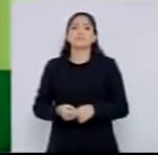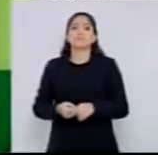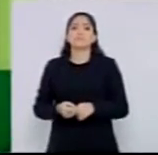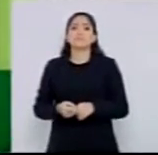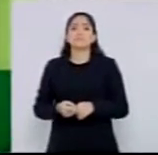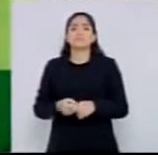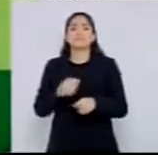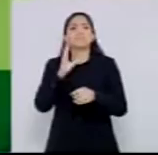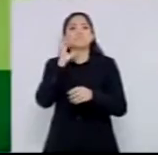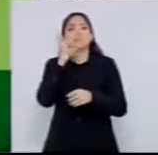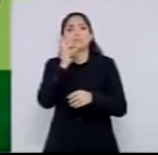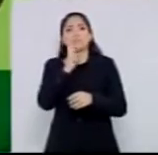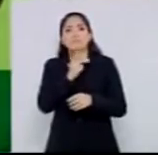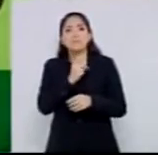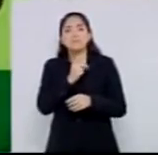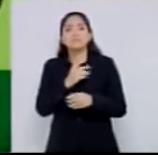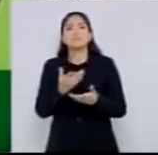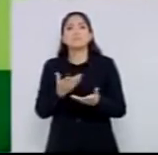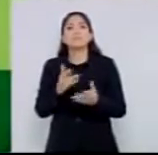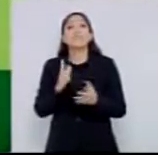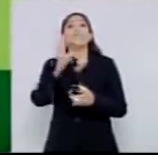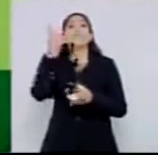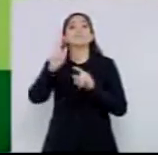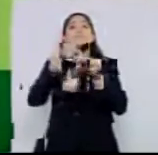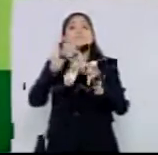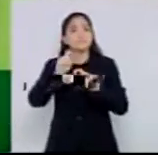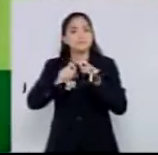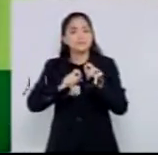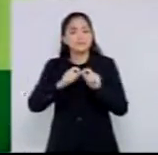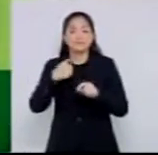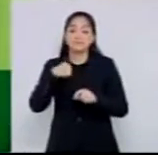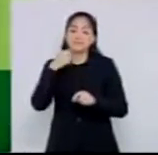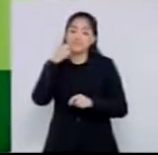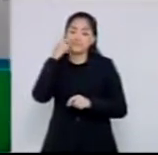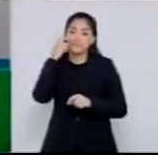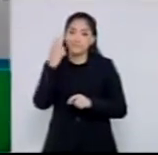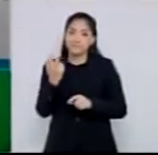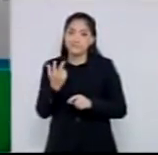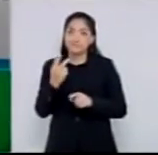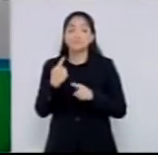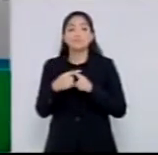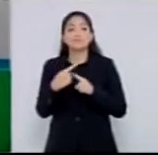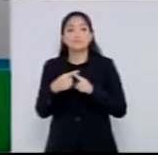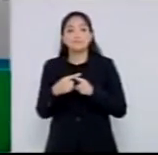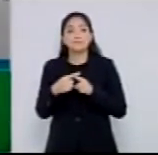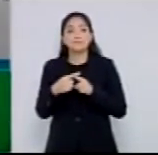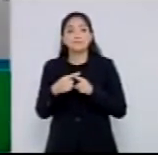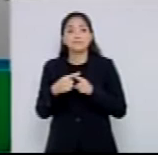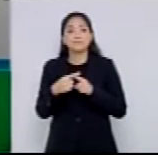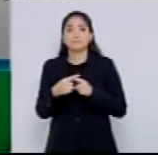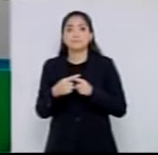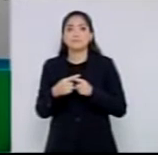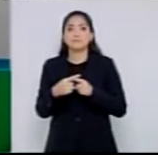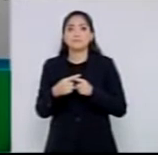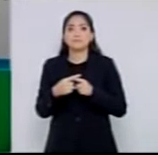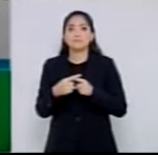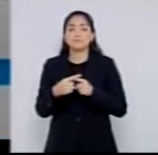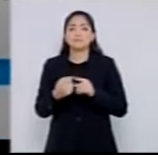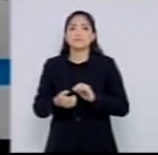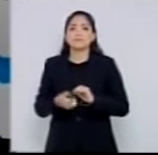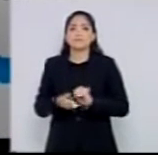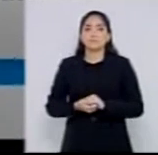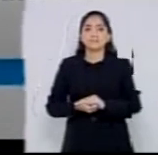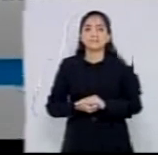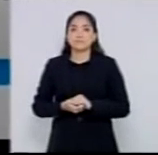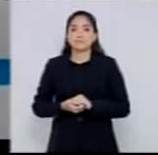sai. Aí o que aconteceu? Passei vergonha. Por quê? Porque a pessoa lá, a